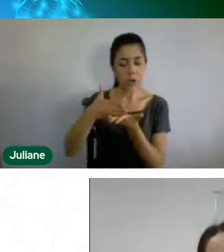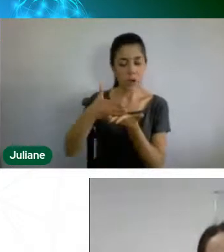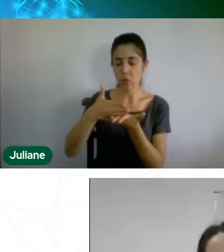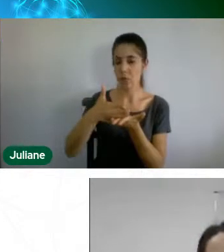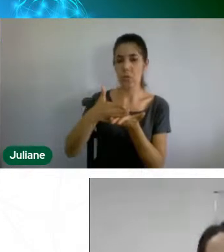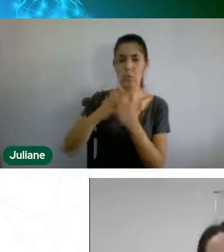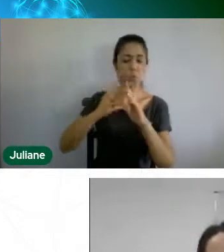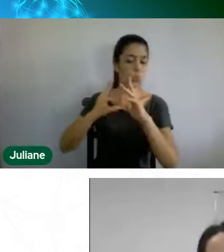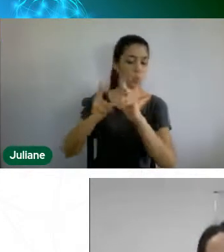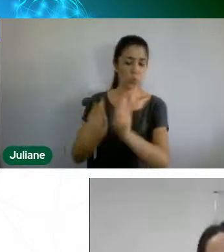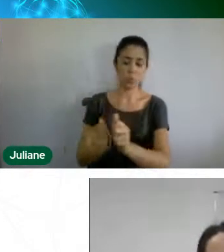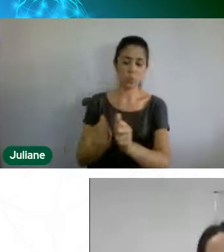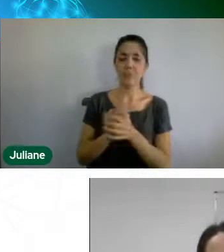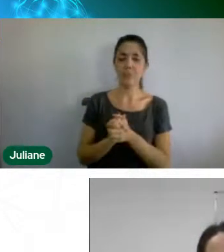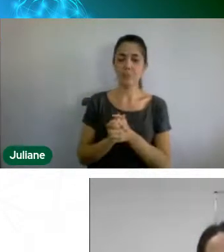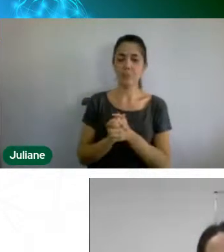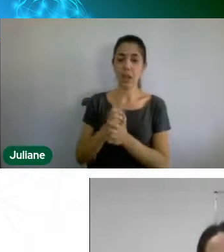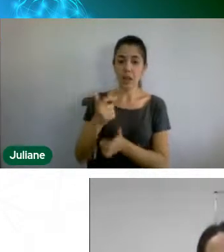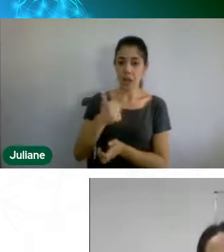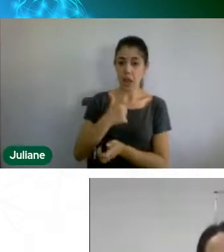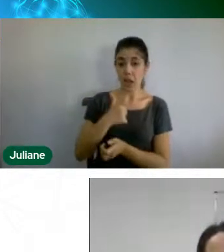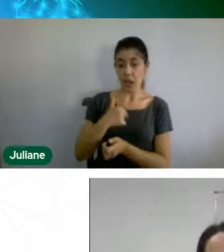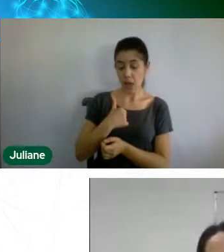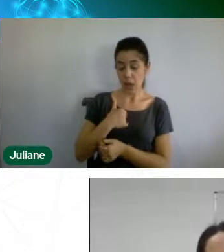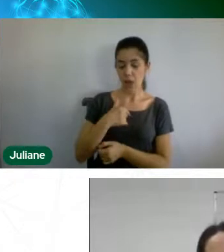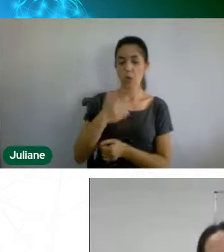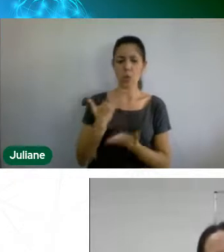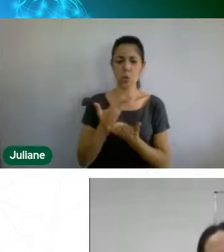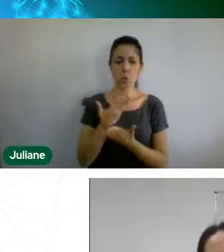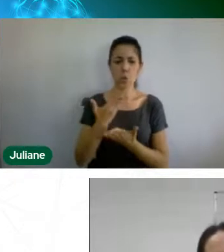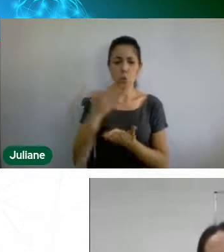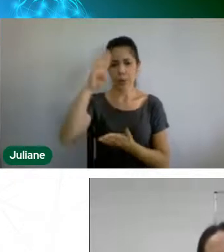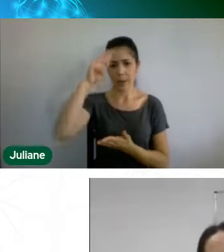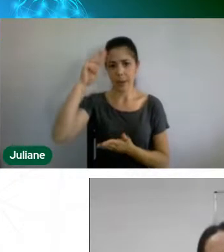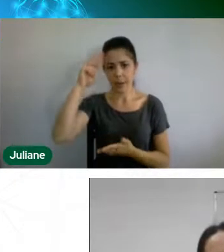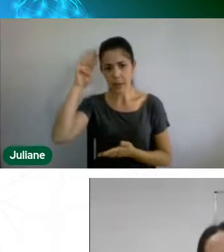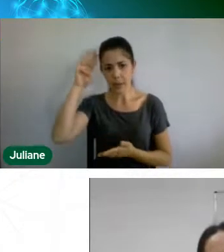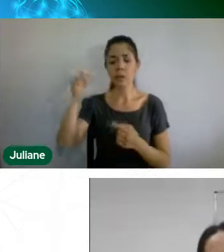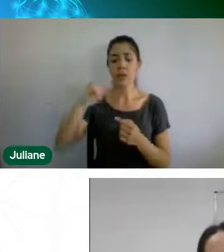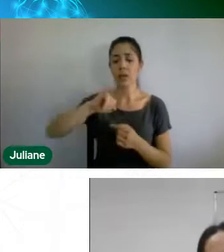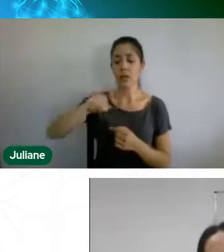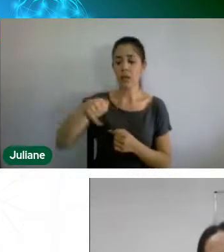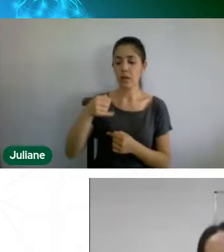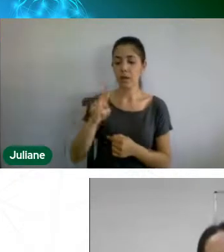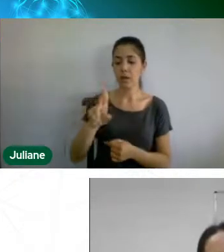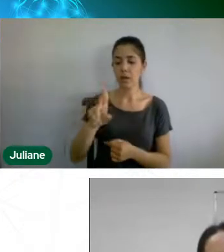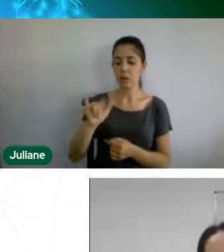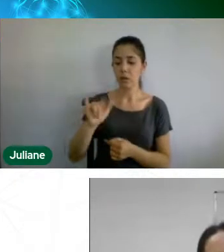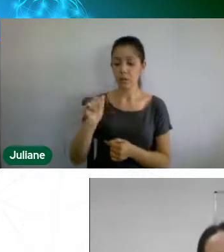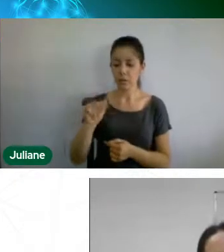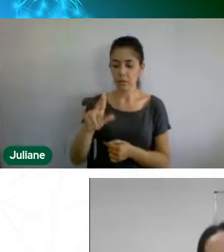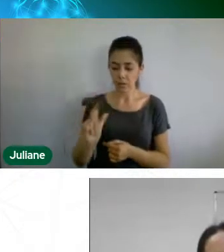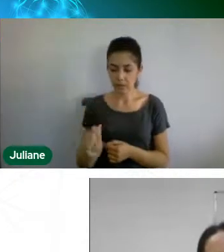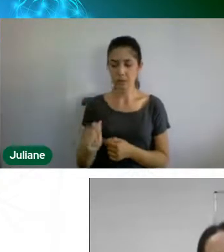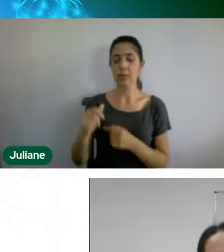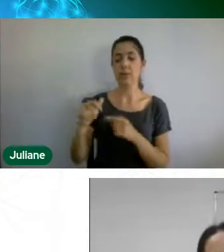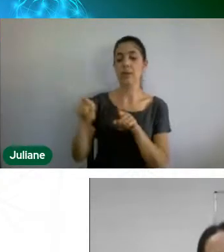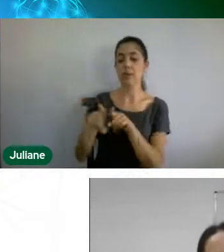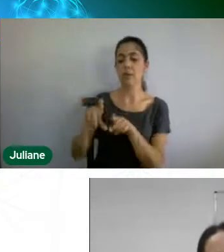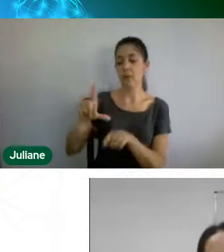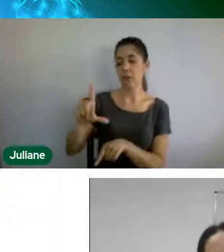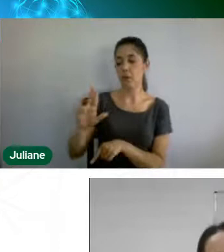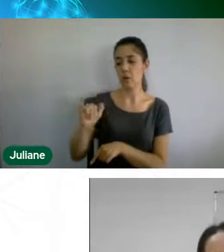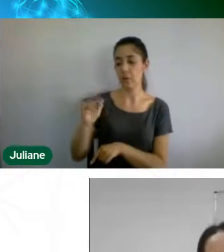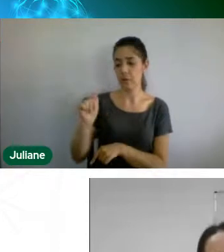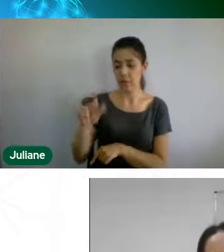tenho eu como estudante, a Juliana Bueno, a Luciana Amaral, daí vem a professora Daniela Menezes,